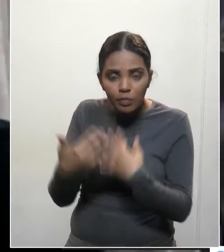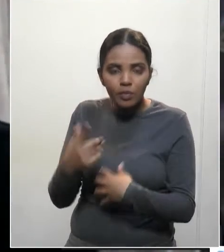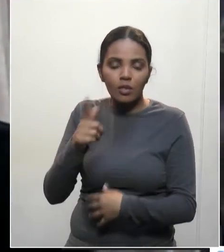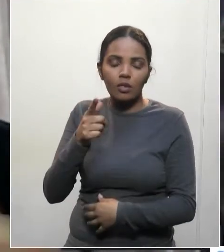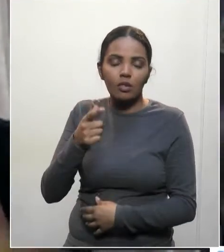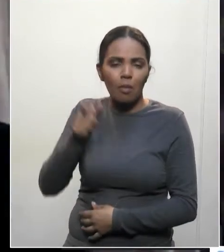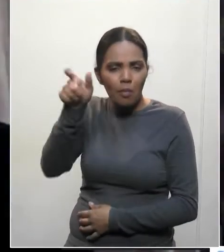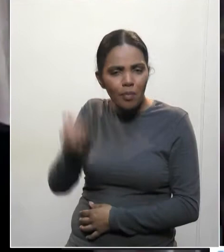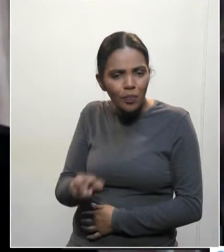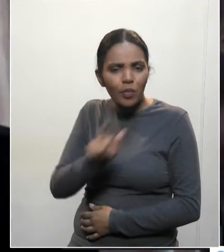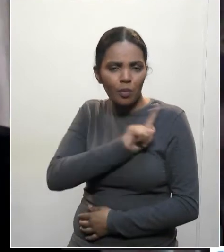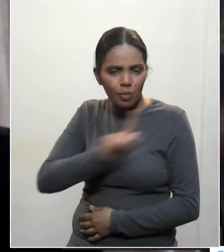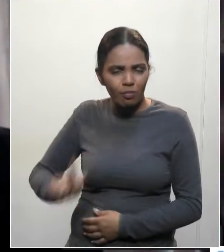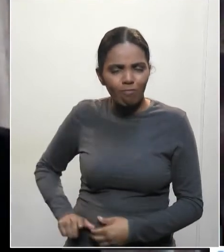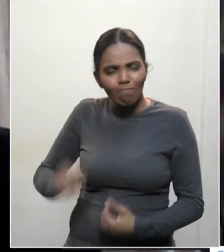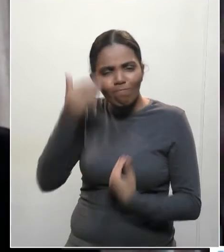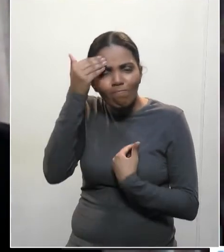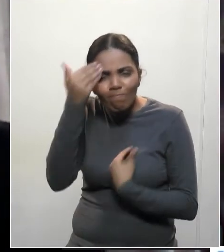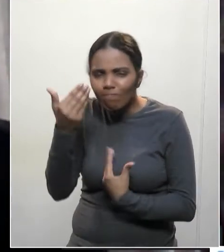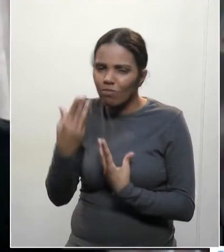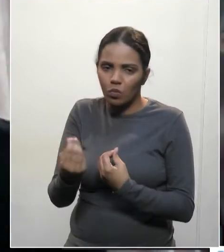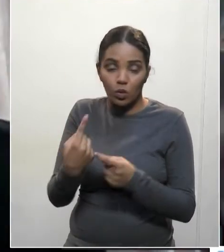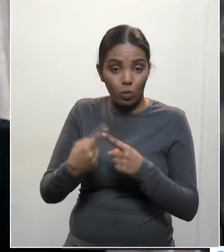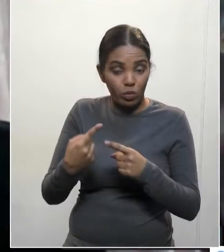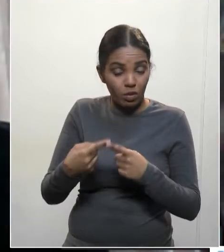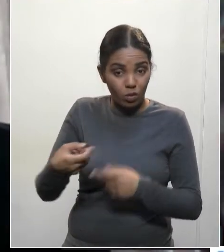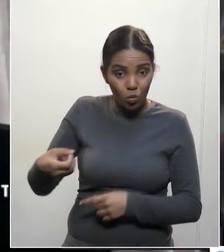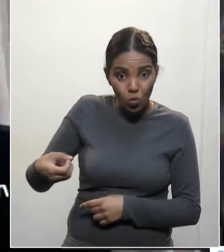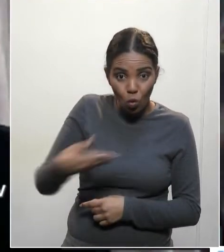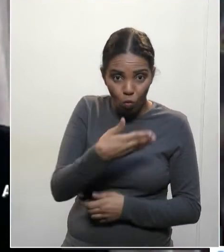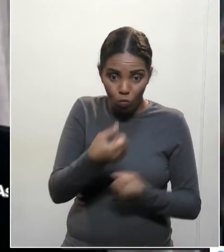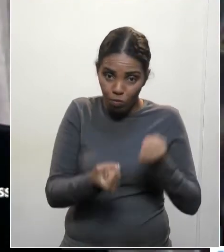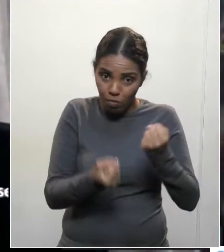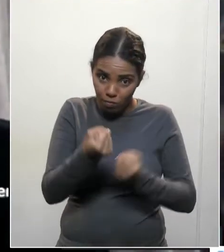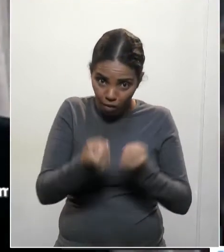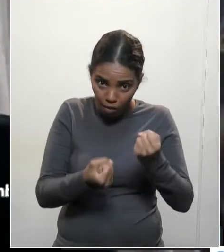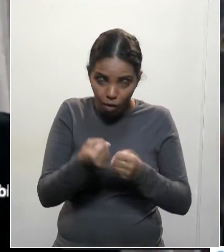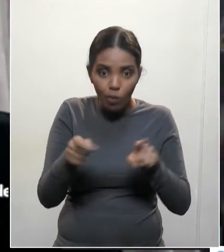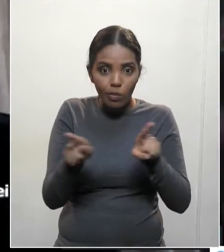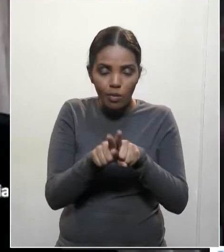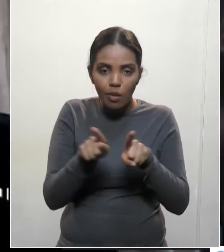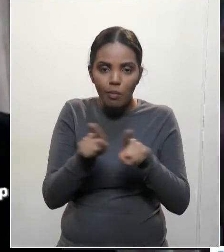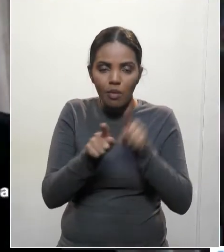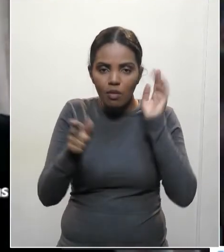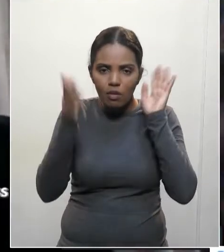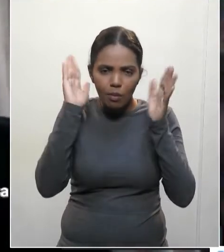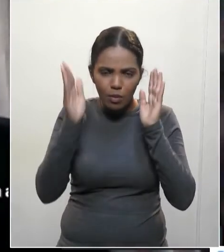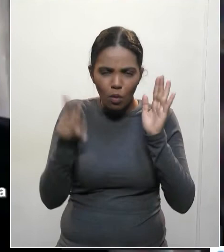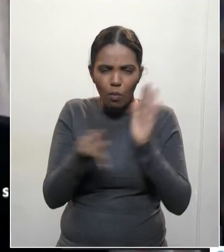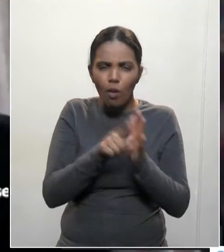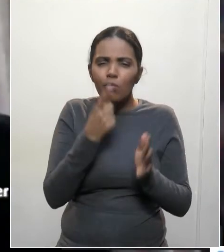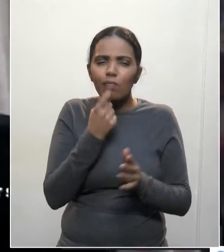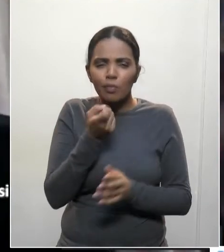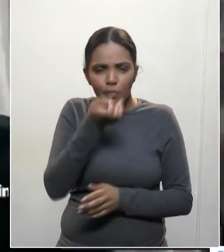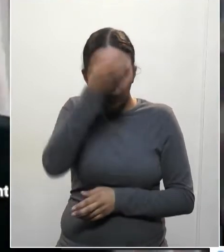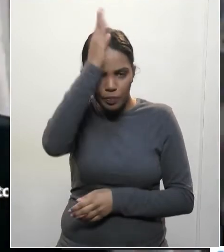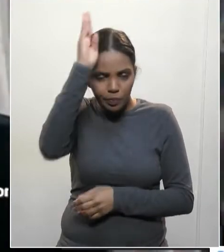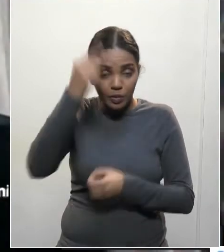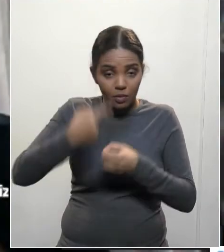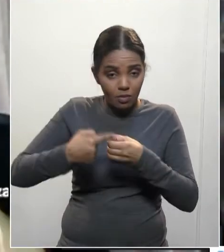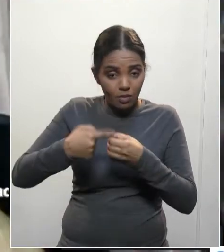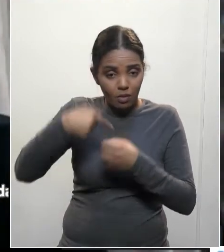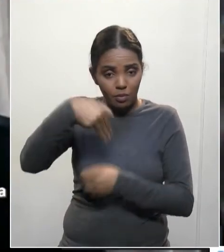oeste nessa situação, que é uma viatura para a Polícia Militar e um caminhão de bombeiro para o nosso Corpo de Bombeiro de Medianeira.